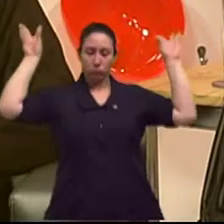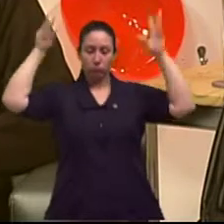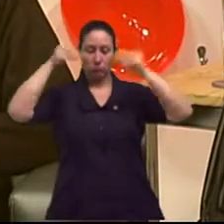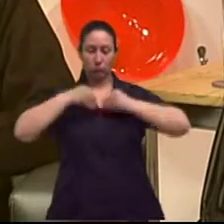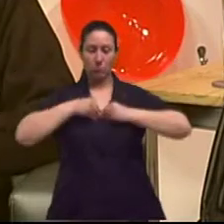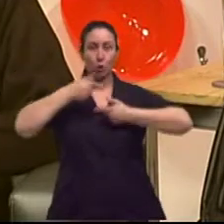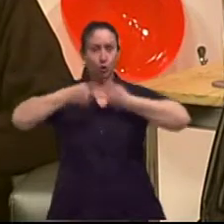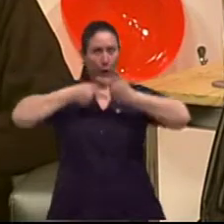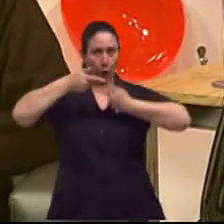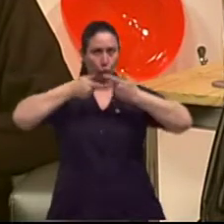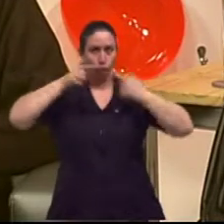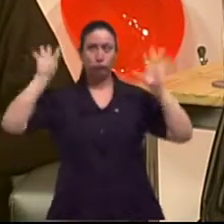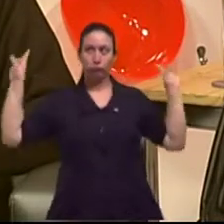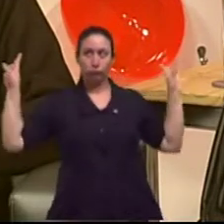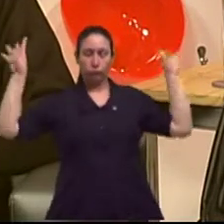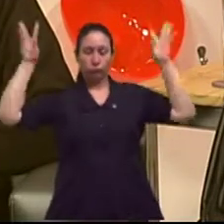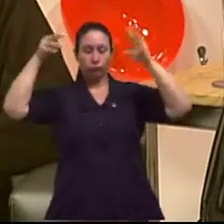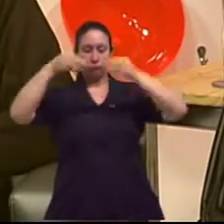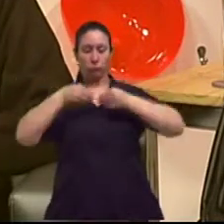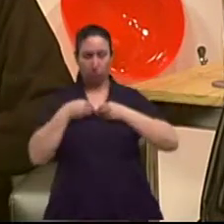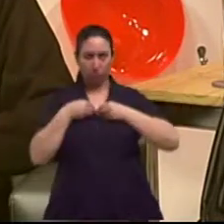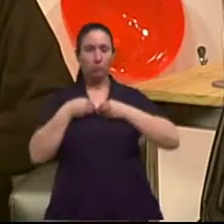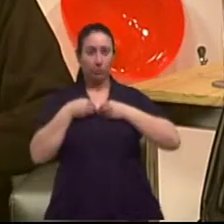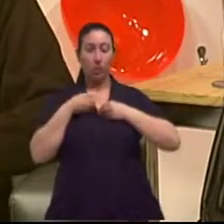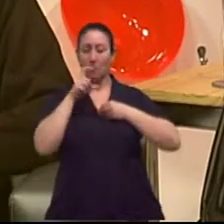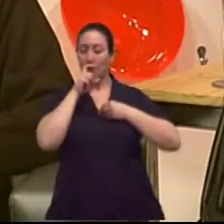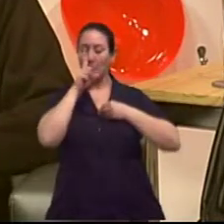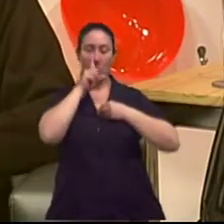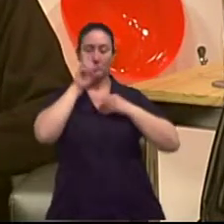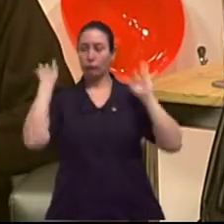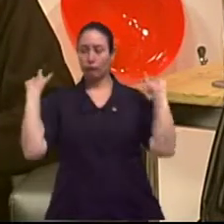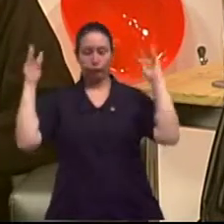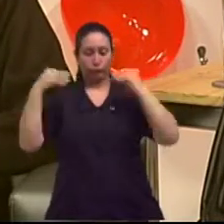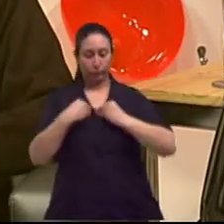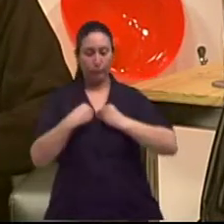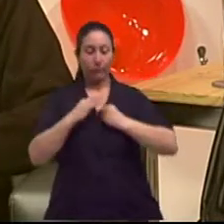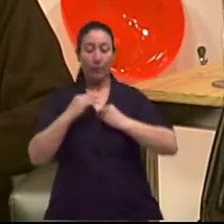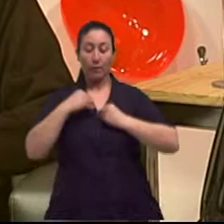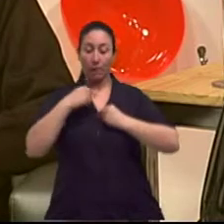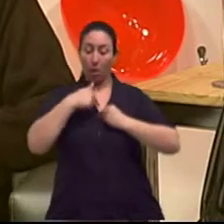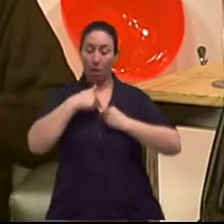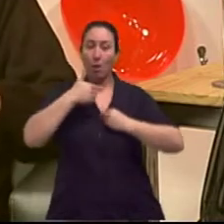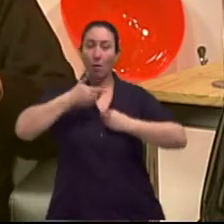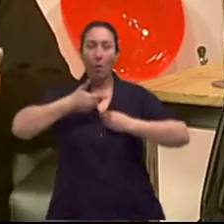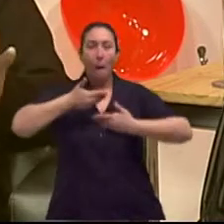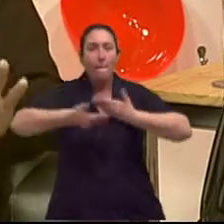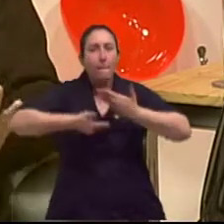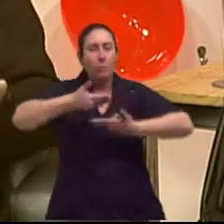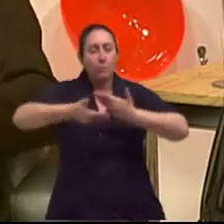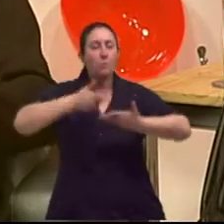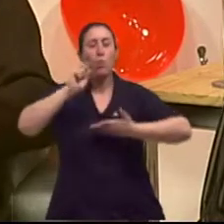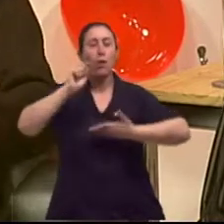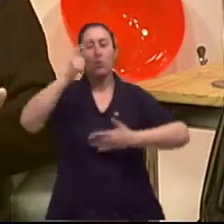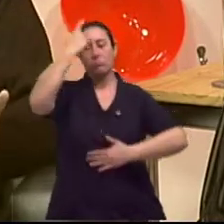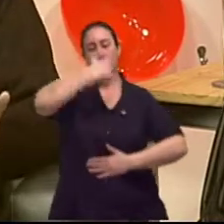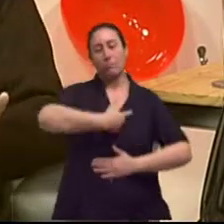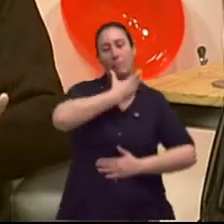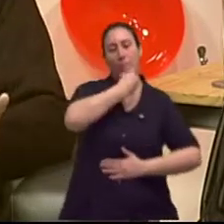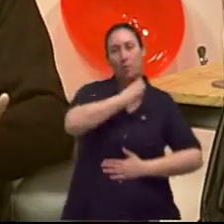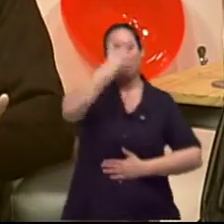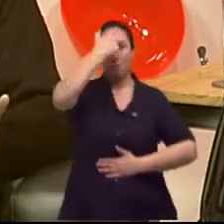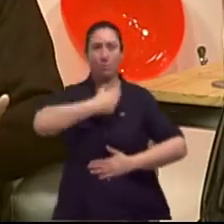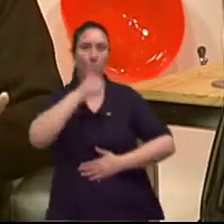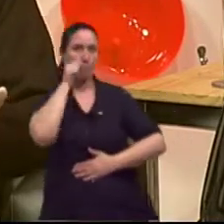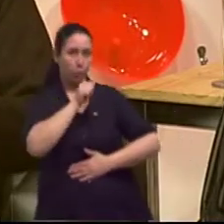só no processo físico, mas também no processo do modelo, modelo de masculino e modelo de